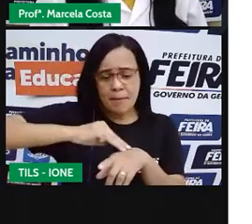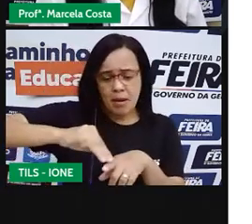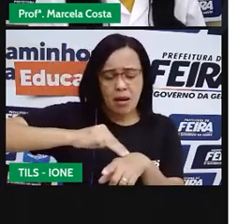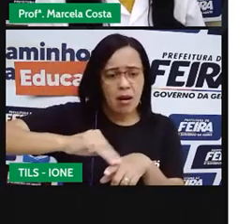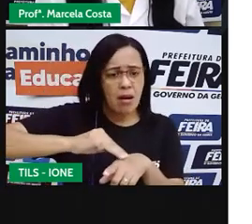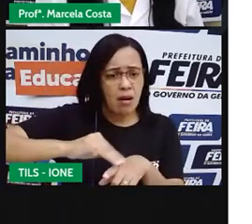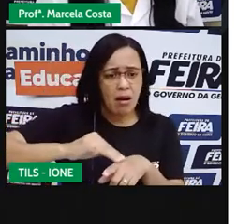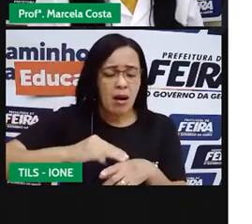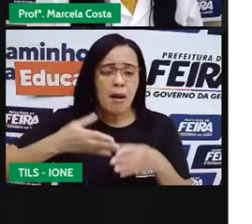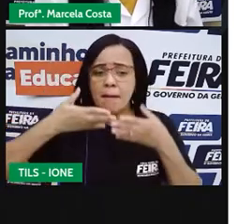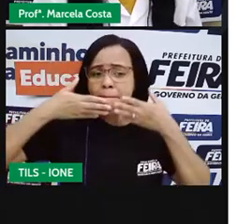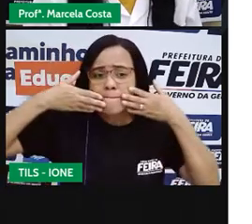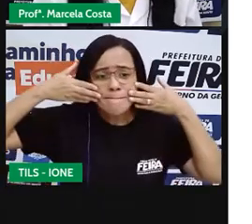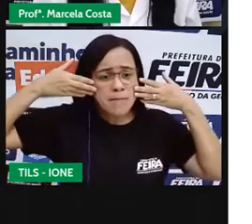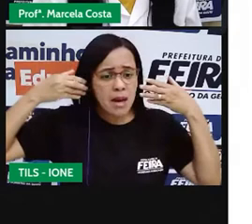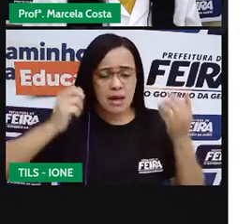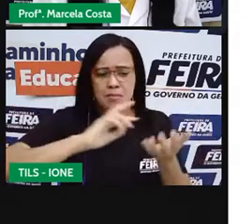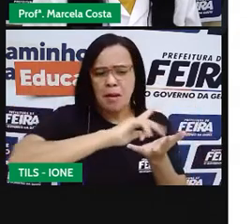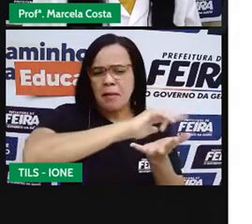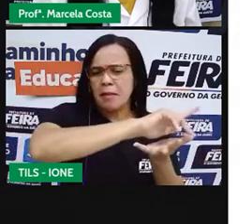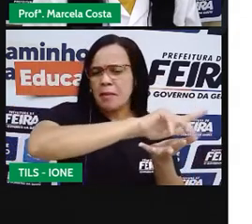tons de pele diferentes.